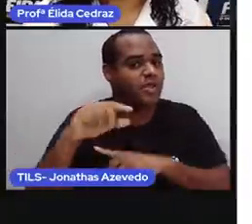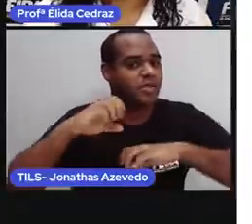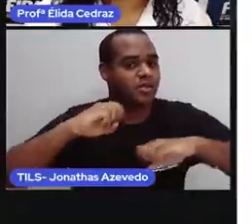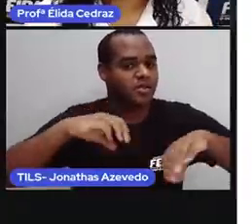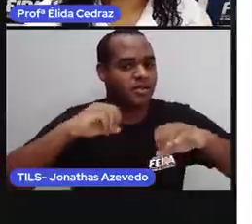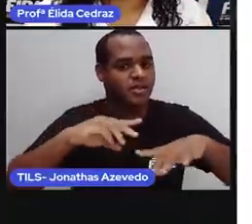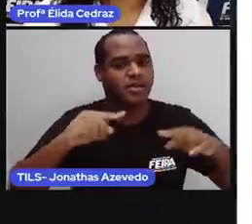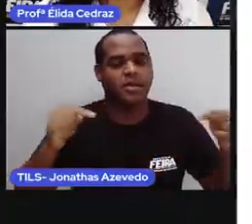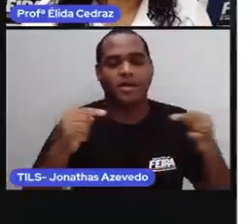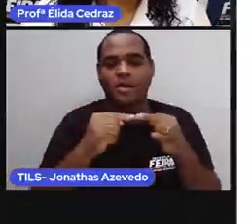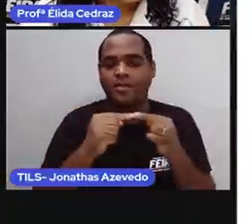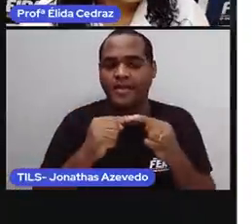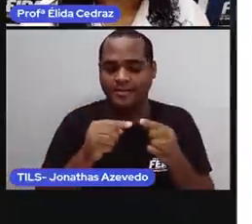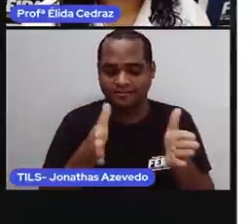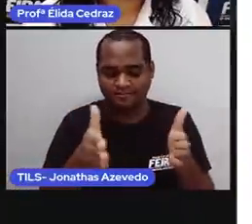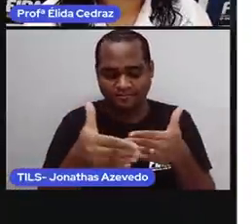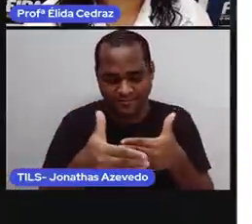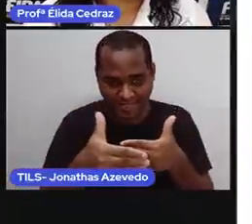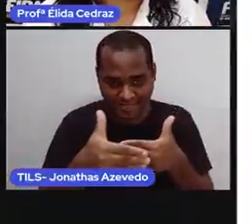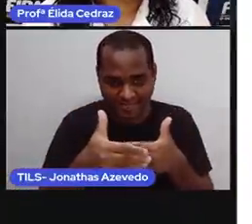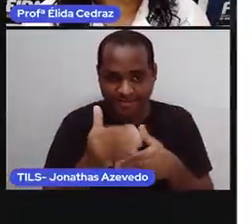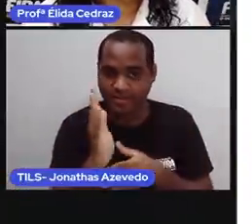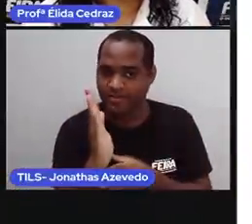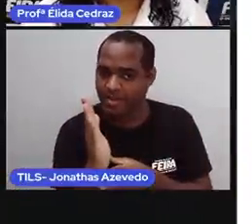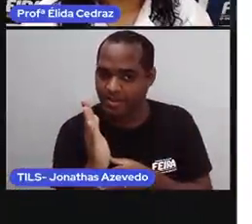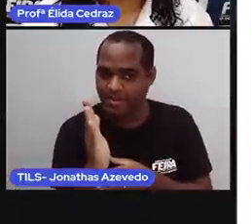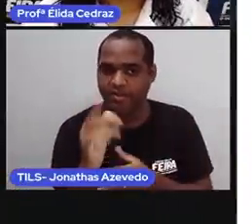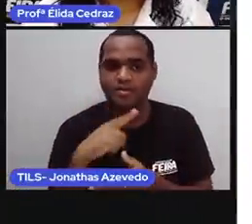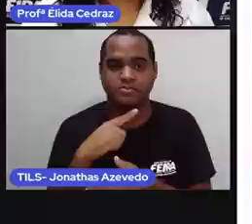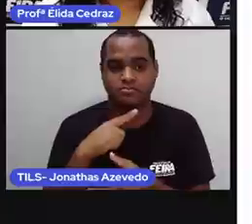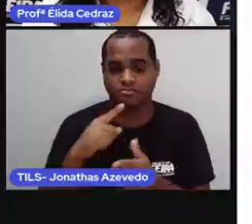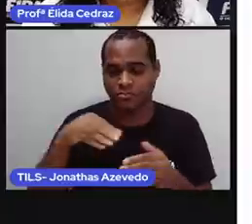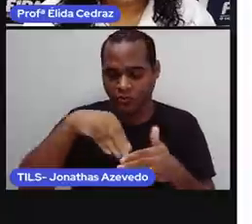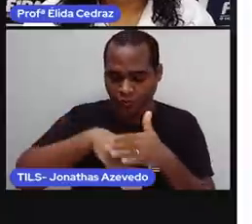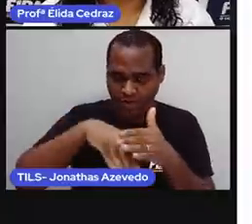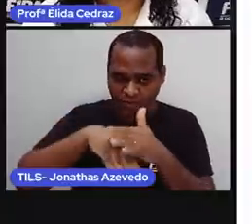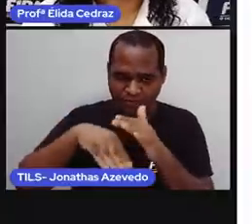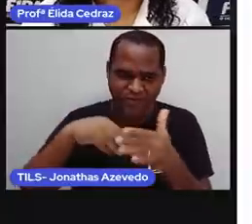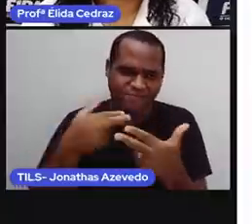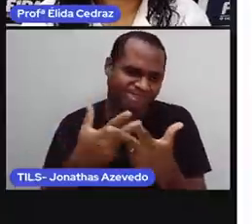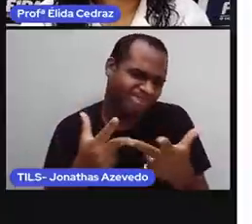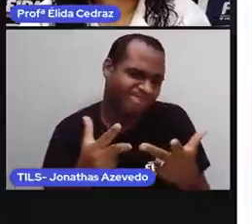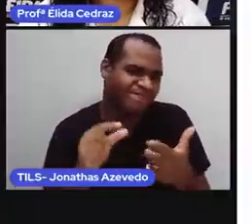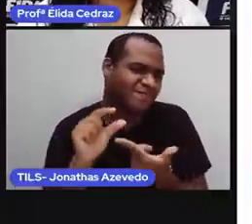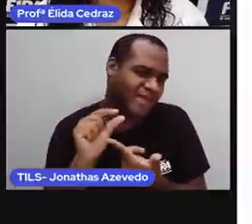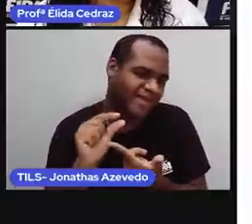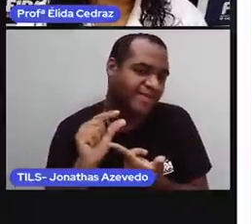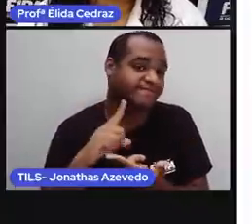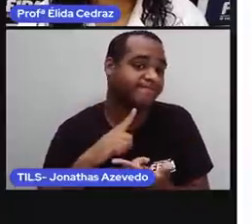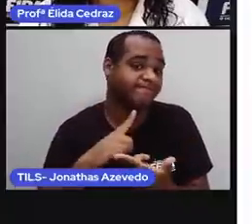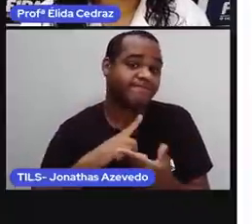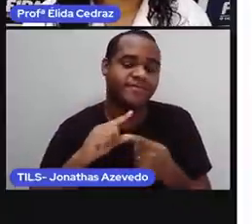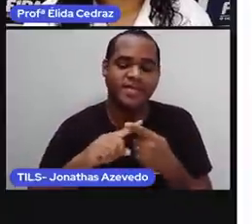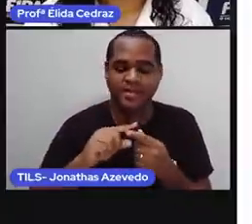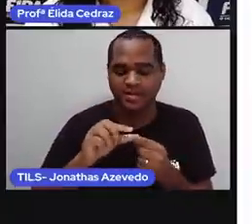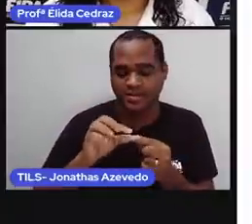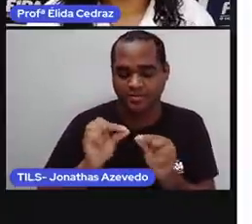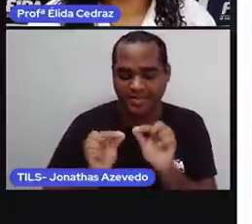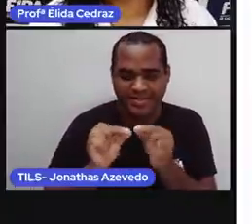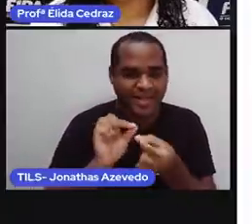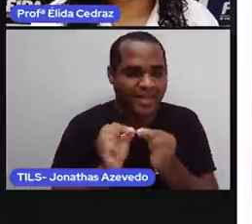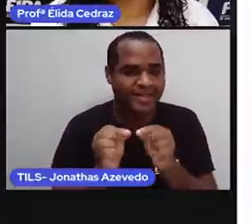caixinha de madeira que eu costumo guardar miudezas. Eu trouxe miçangas,